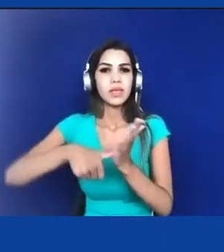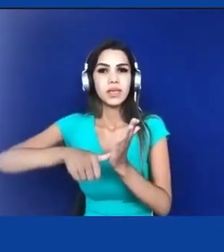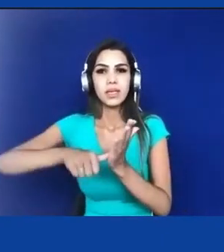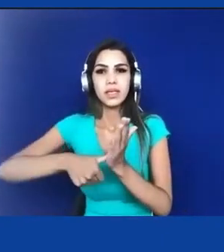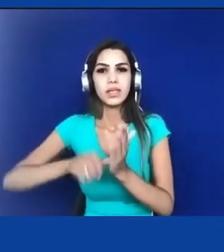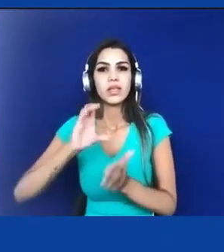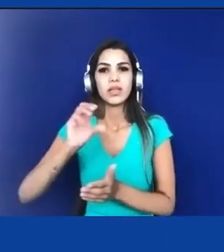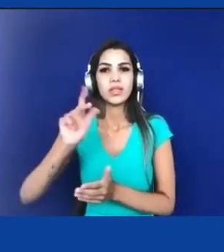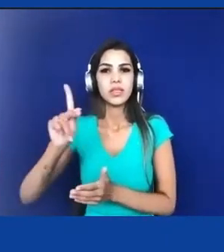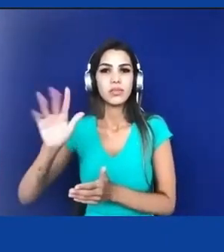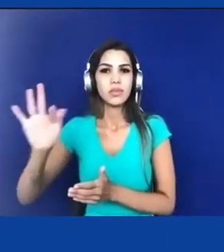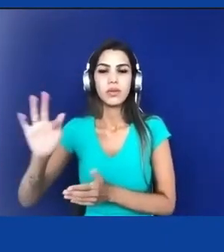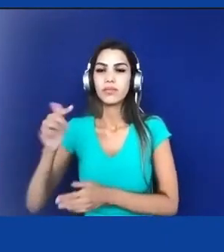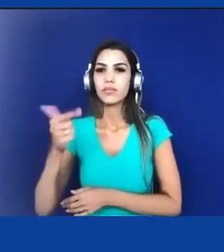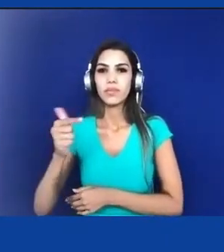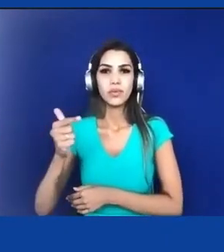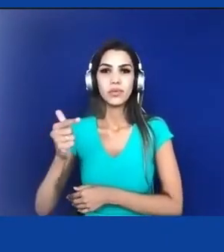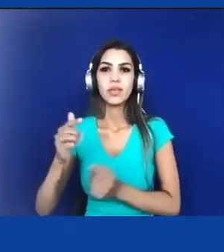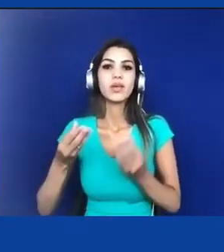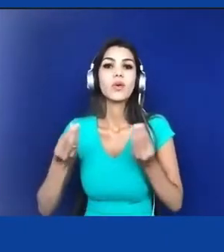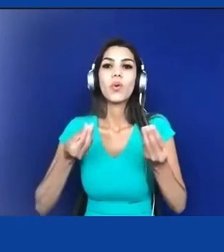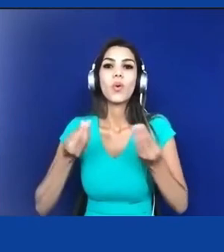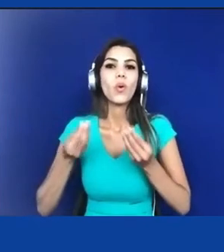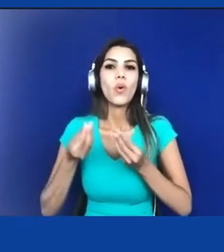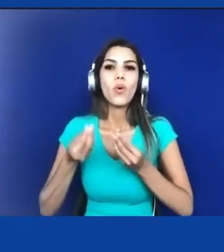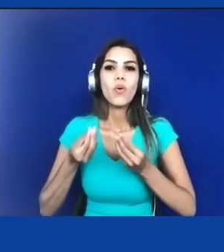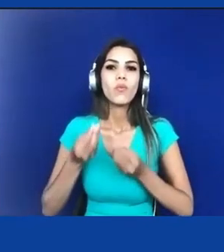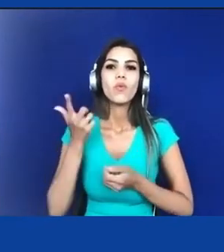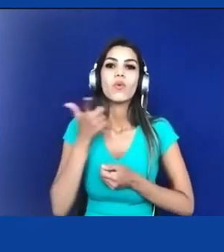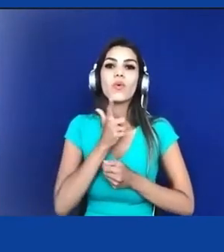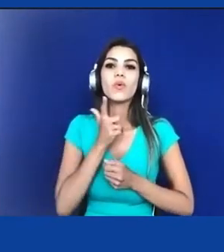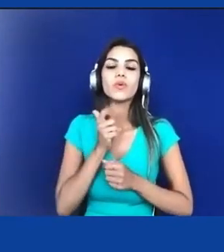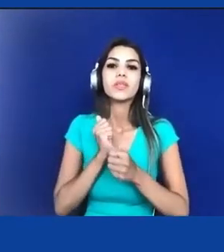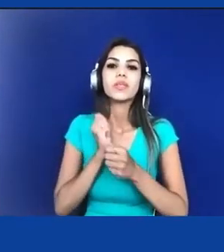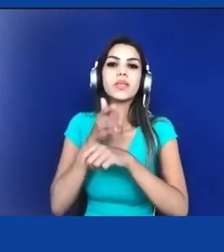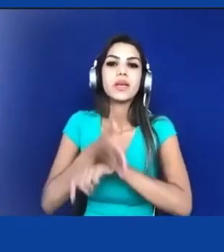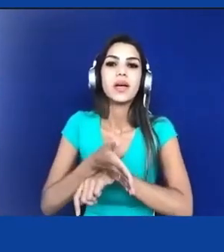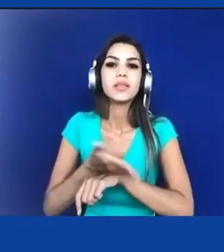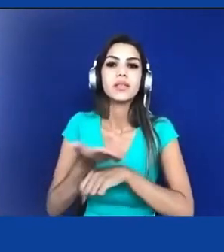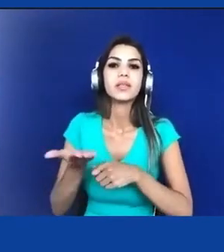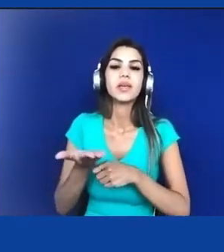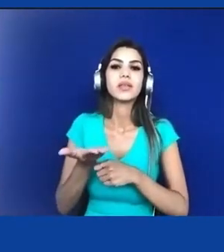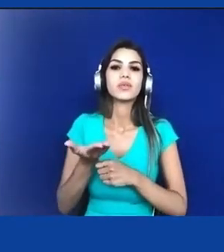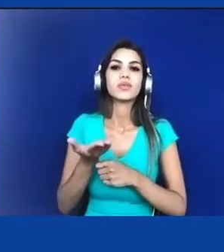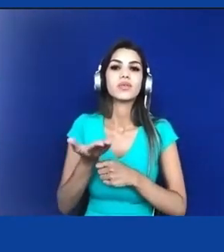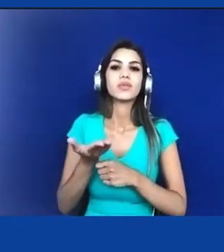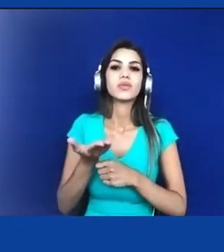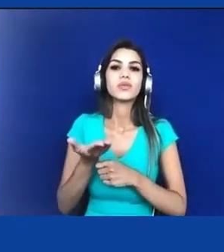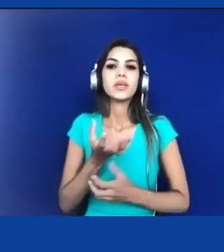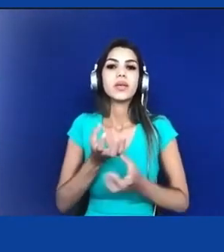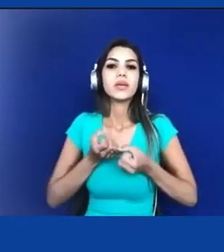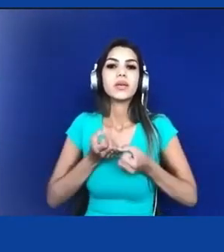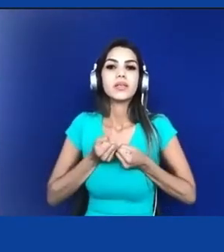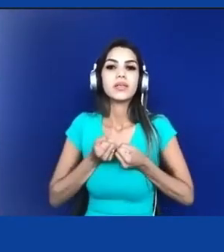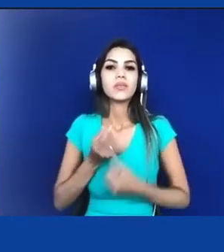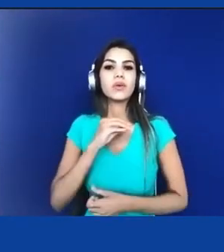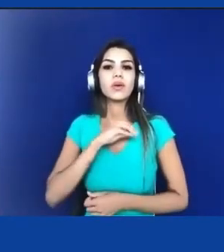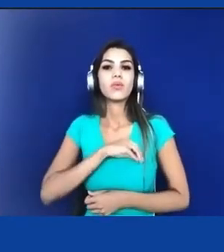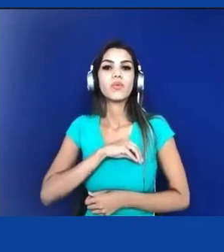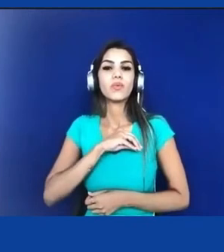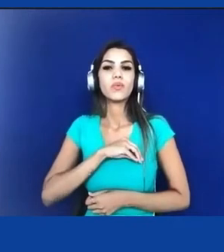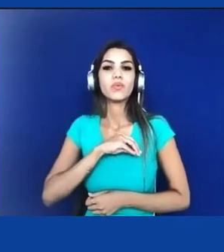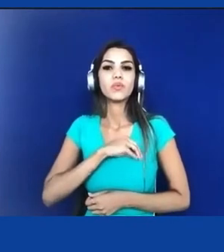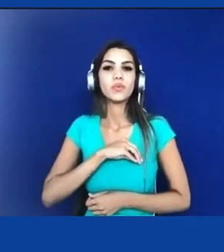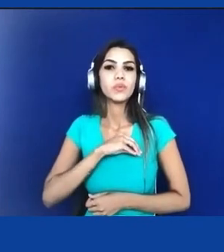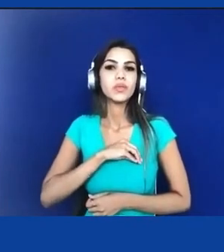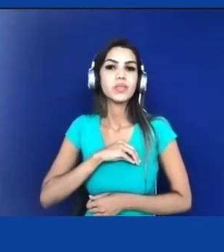sem acesso aos serviços públicos mais básicos como saúde e educação, por exemplo. São pessoas que precisam